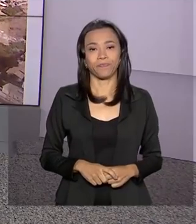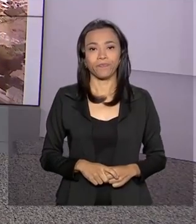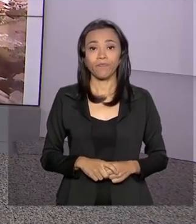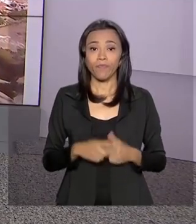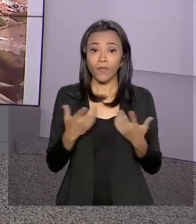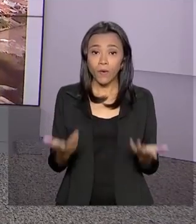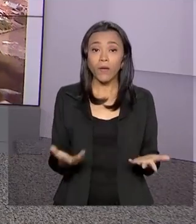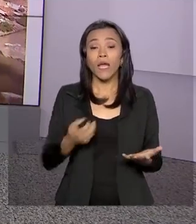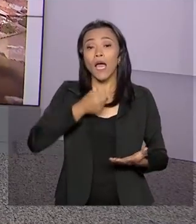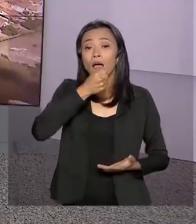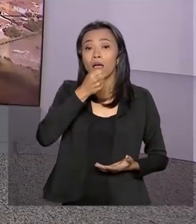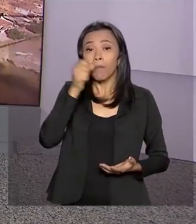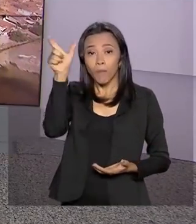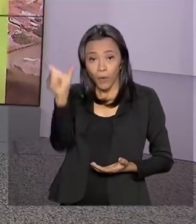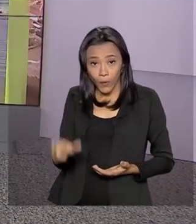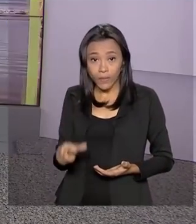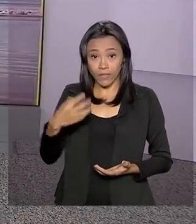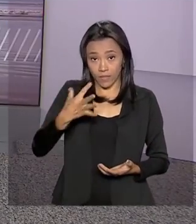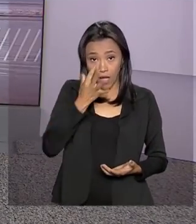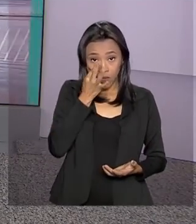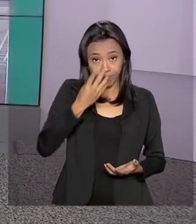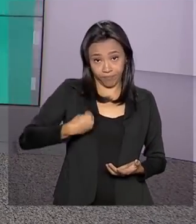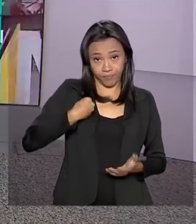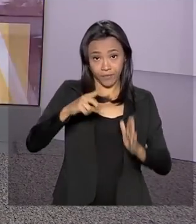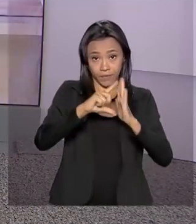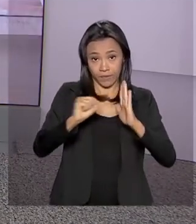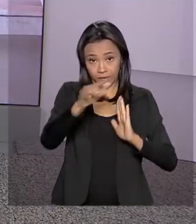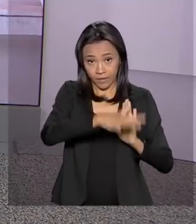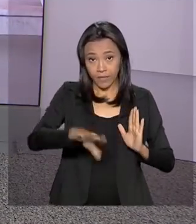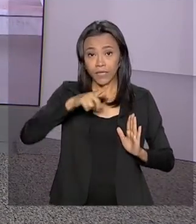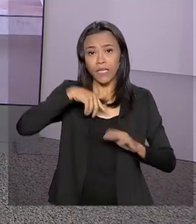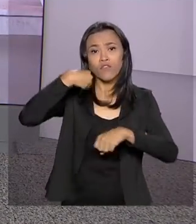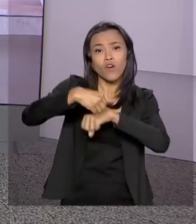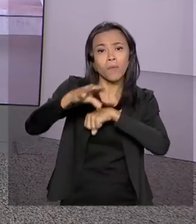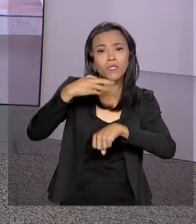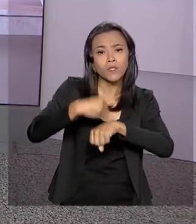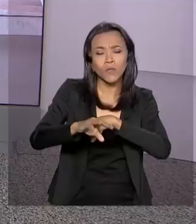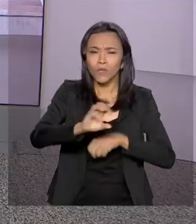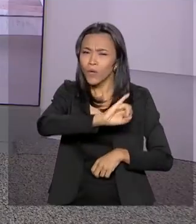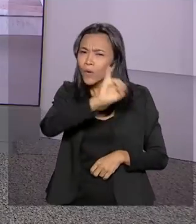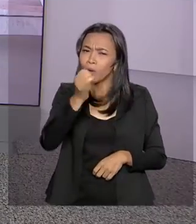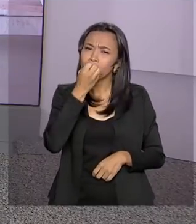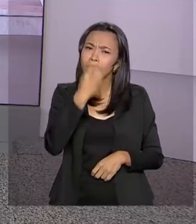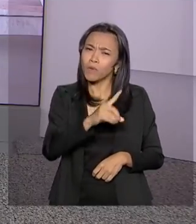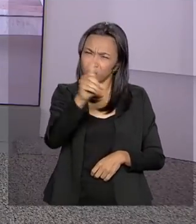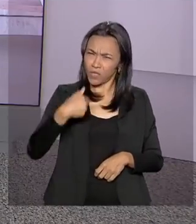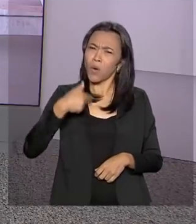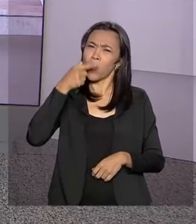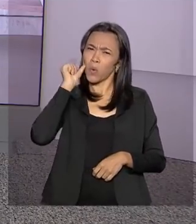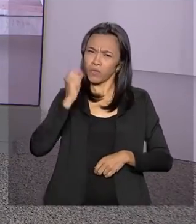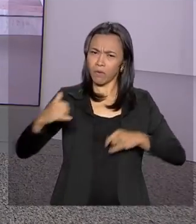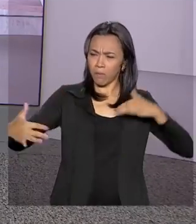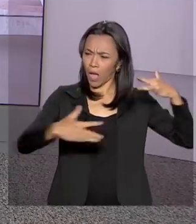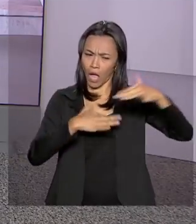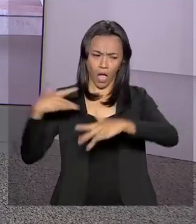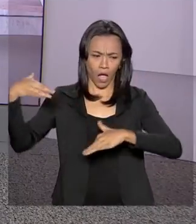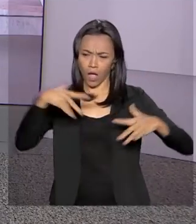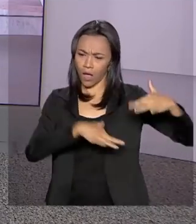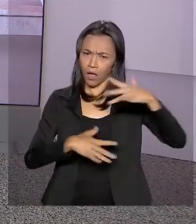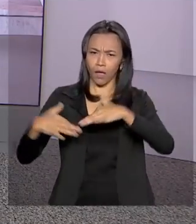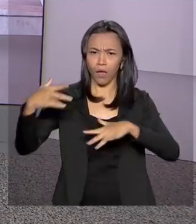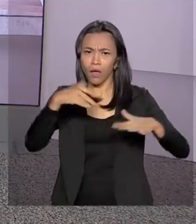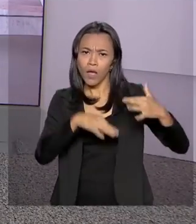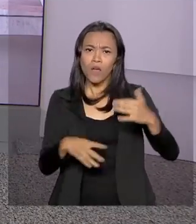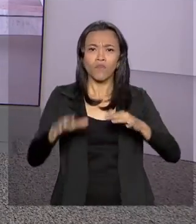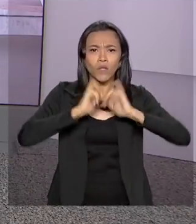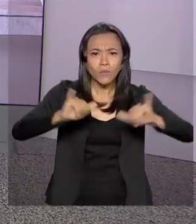Olha, a repórter Luciana Colares de Holanda está lá no Palácio do Planalto e tem informações pra gente. Oi, Luciana, bom dia. Ontem foi um dia movimentado por aí, foram anunciadas